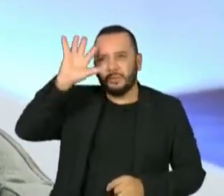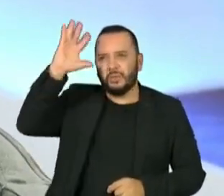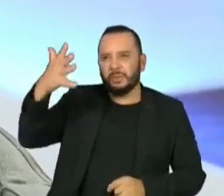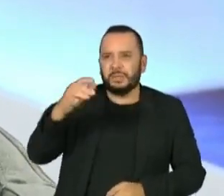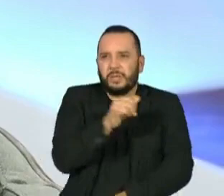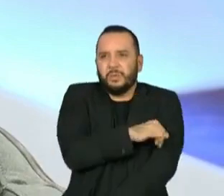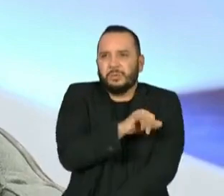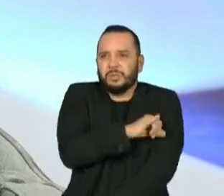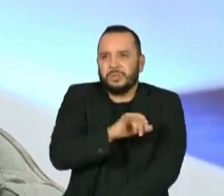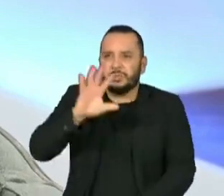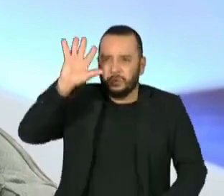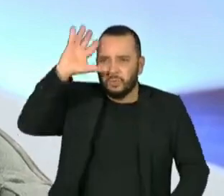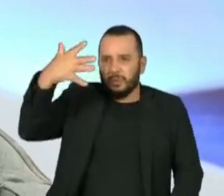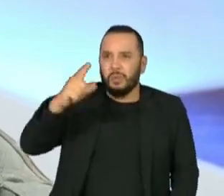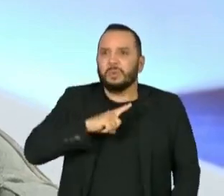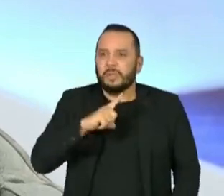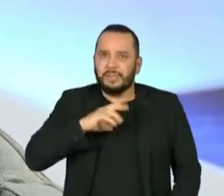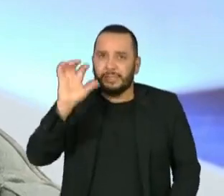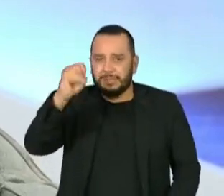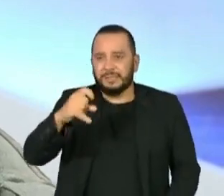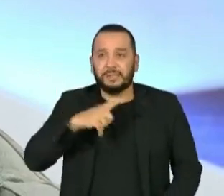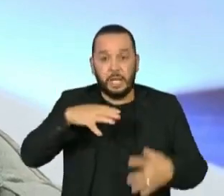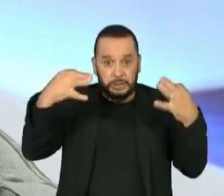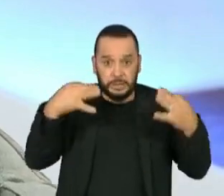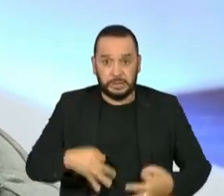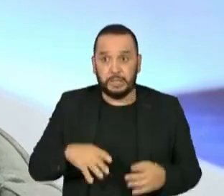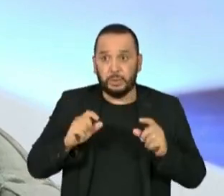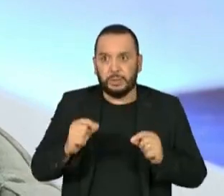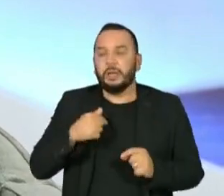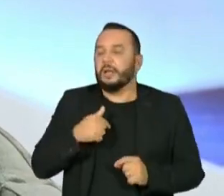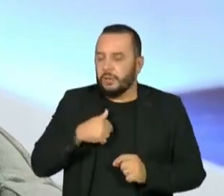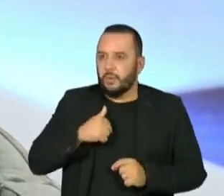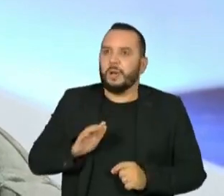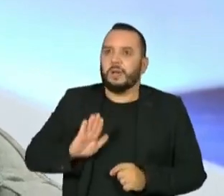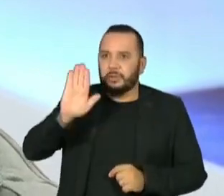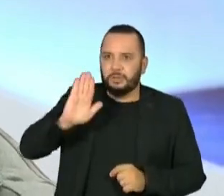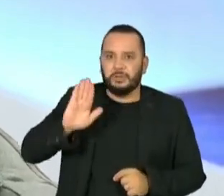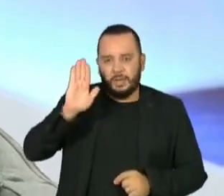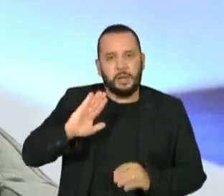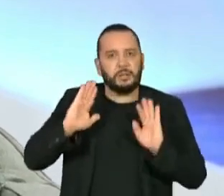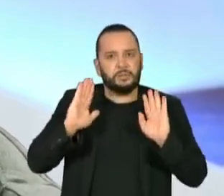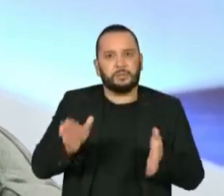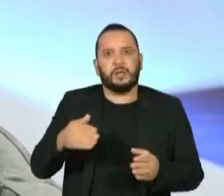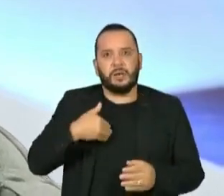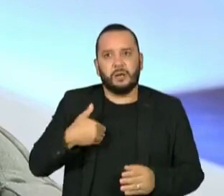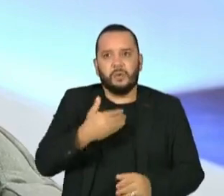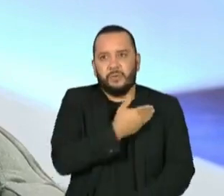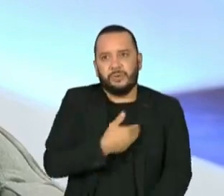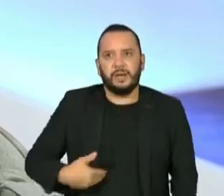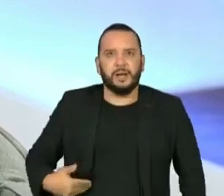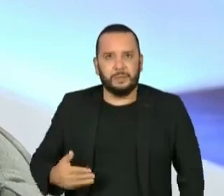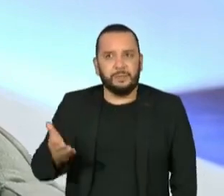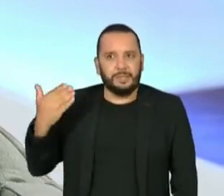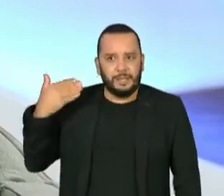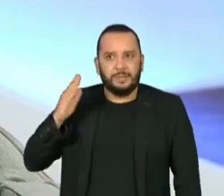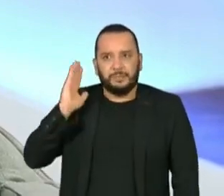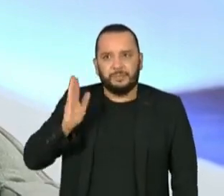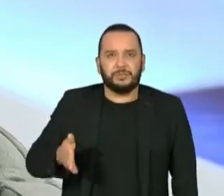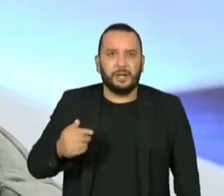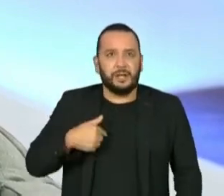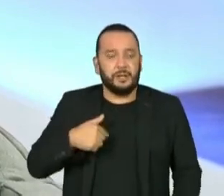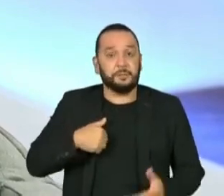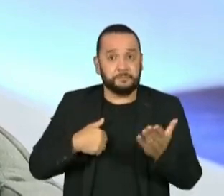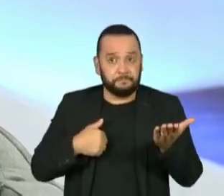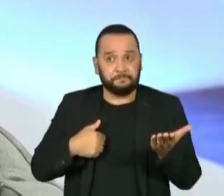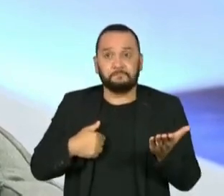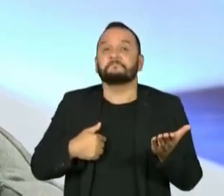Janeiro. Eu tenho certeza disso, de novo, com a autoridade de quem disputou a eleição para o governo do Estado já. E só para ir lá para o Cristian, mas eu